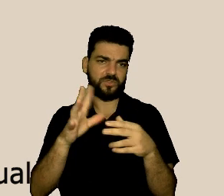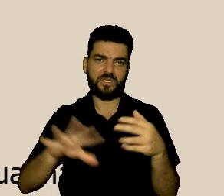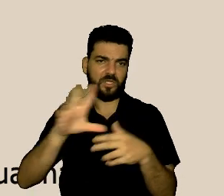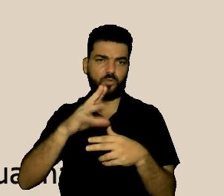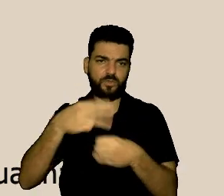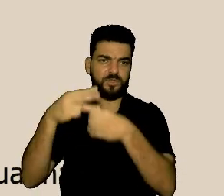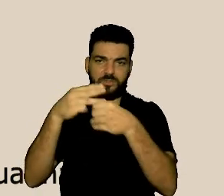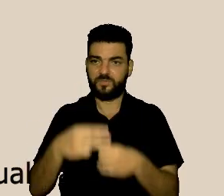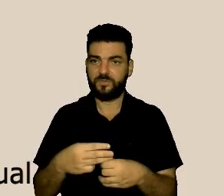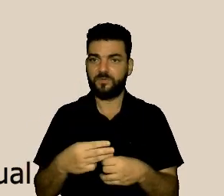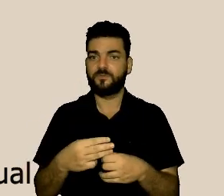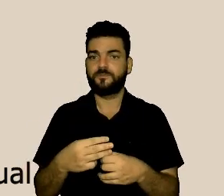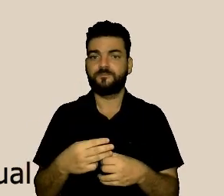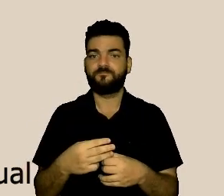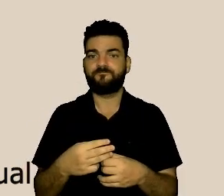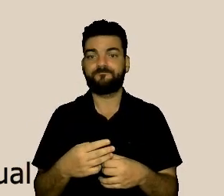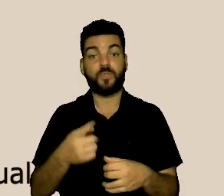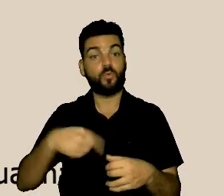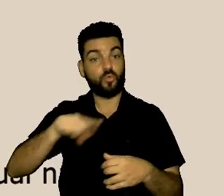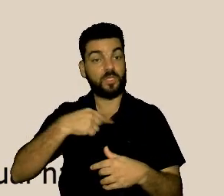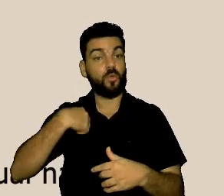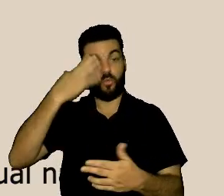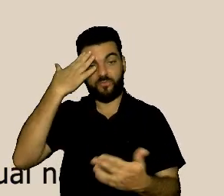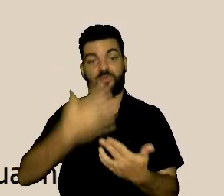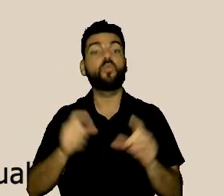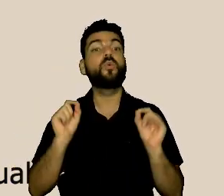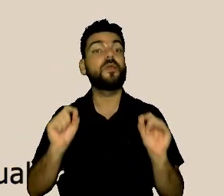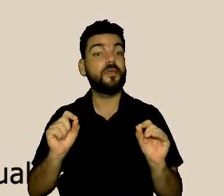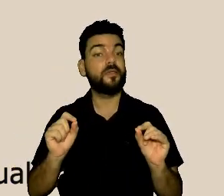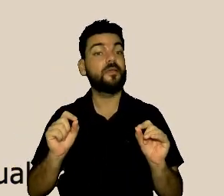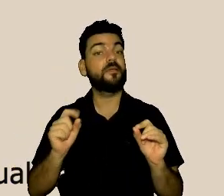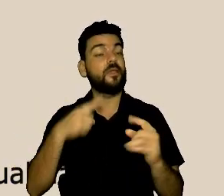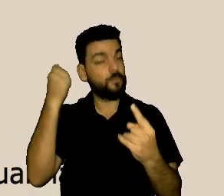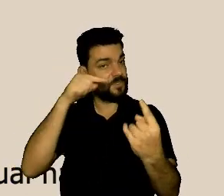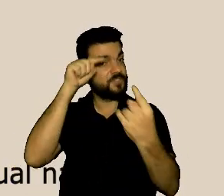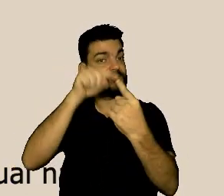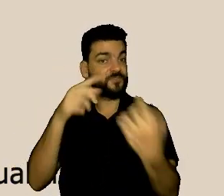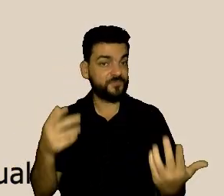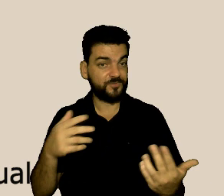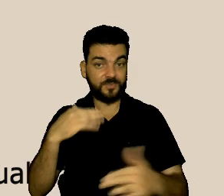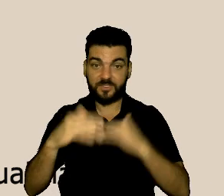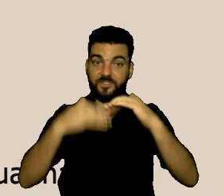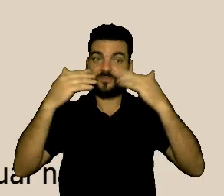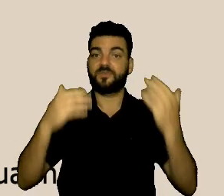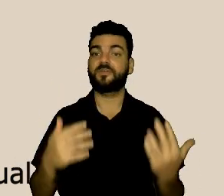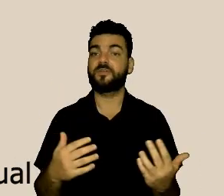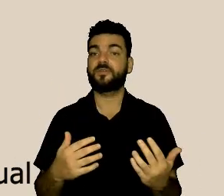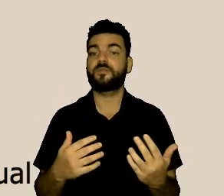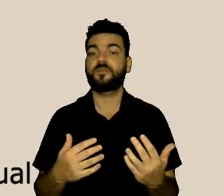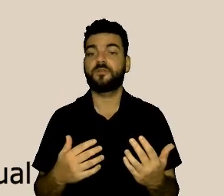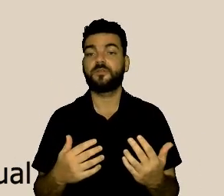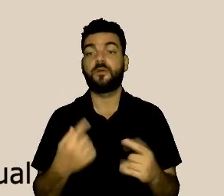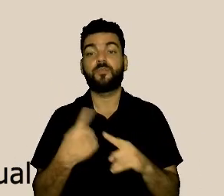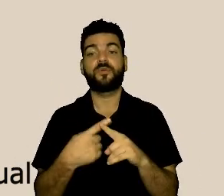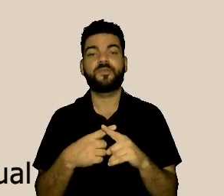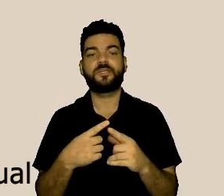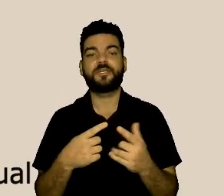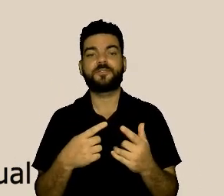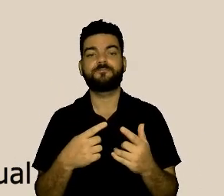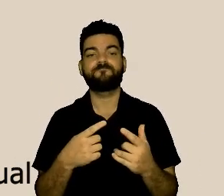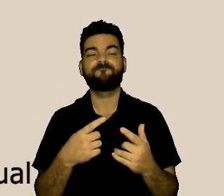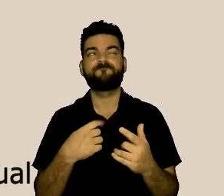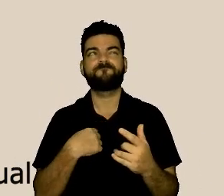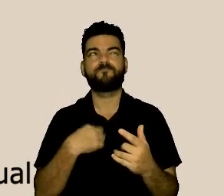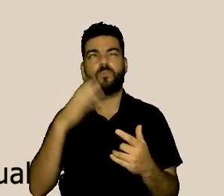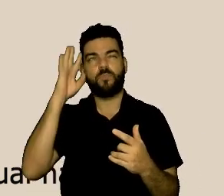propósito em que nós identificamos quem cumpre e quem descumpre as normas, quem está em